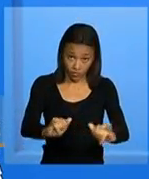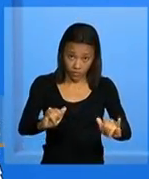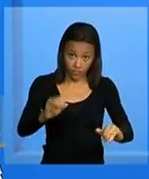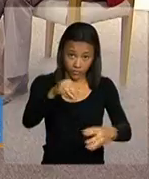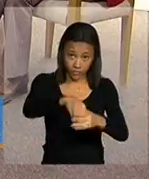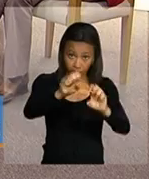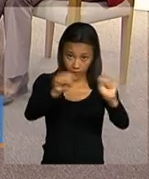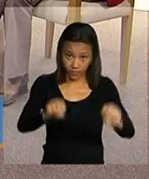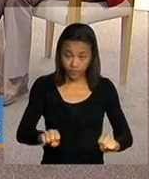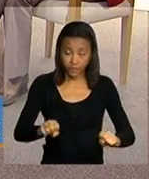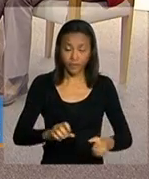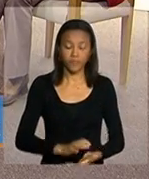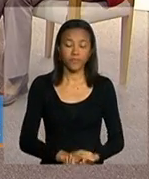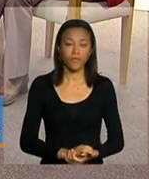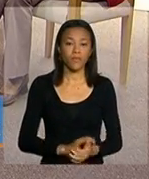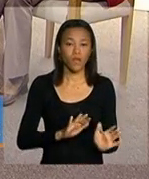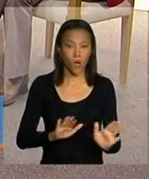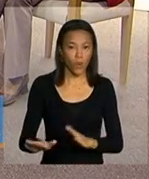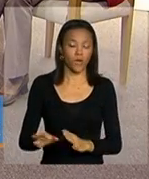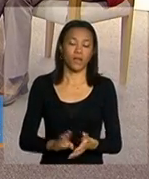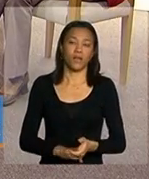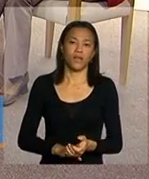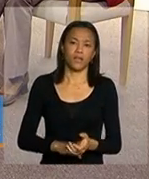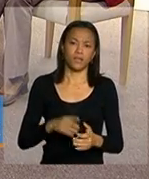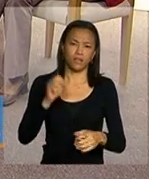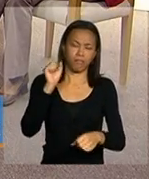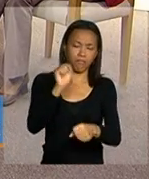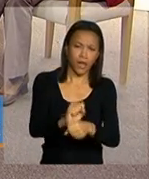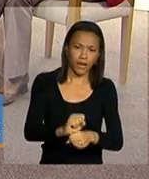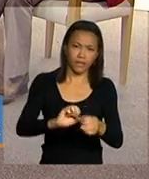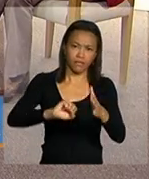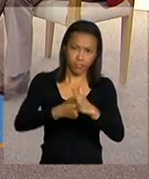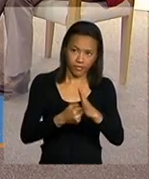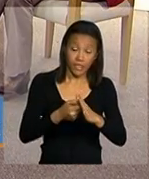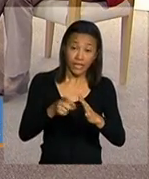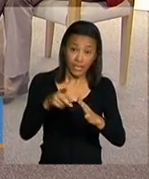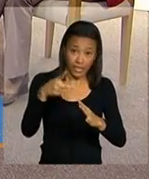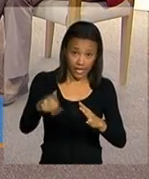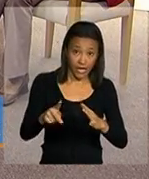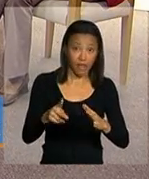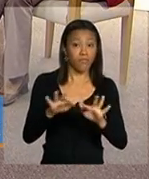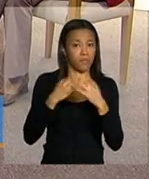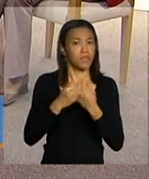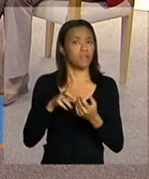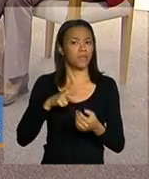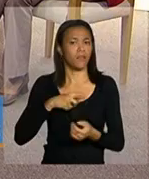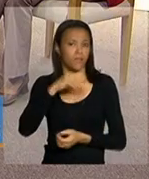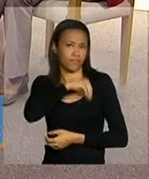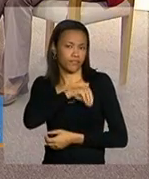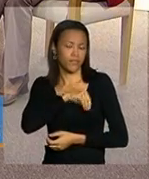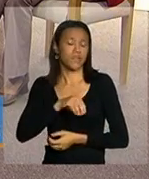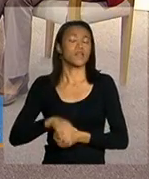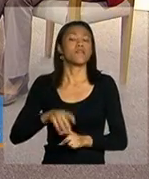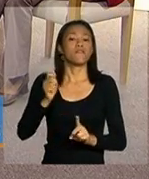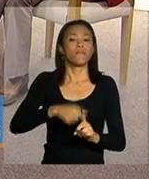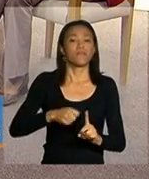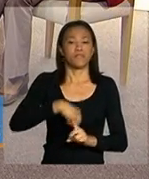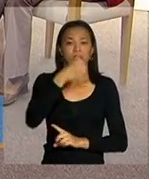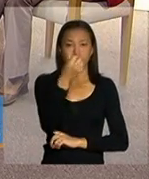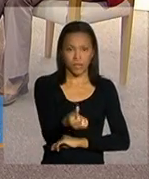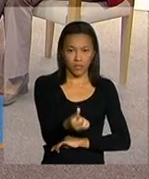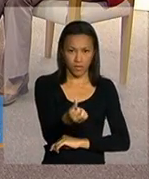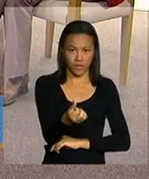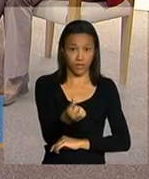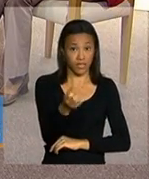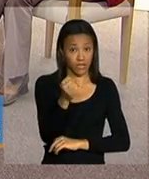a solicitação da interrupção temporária que permite com que a família tenha segurança de renda ela tem validade por seis meses então ao